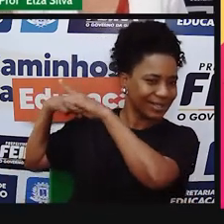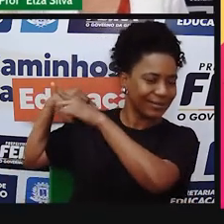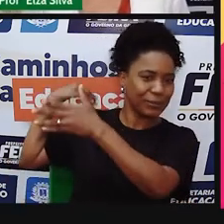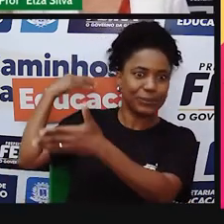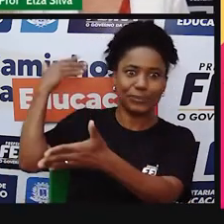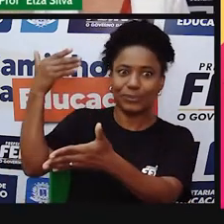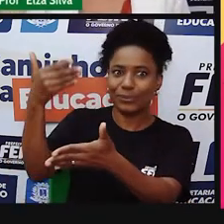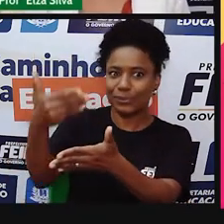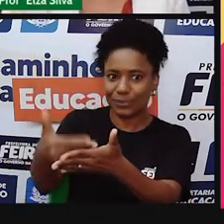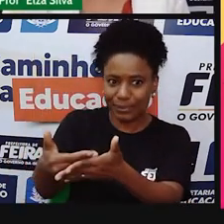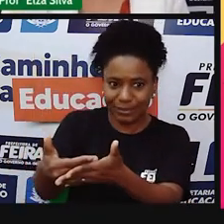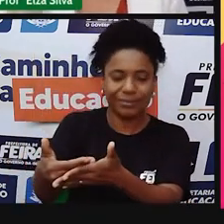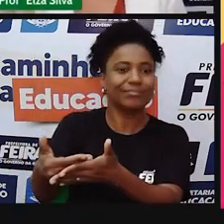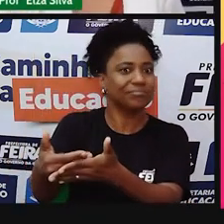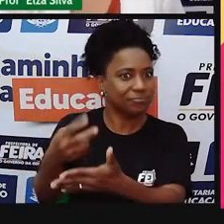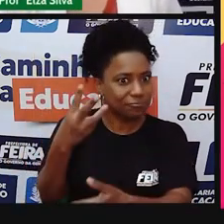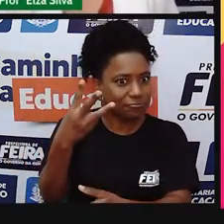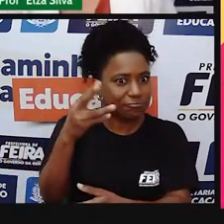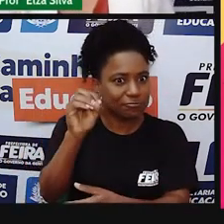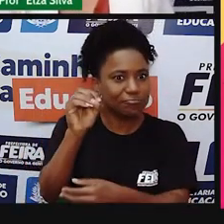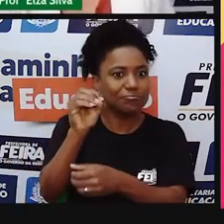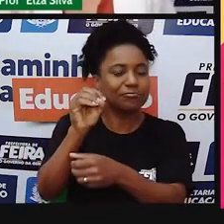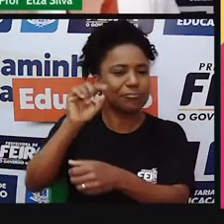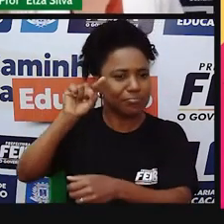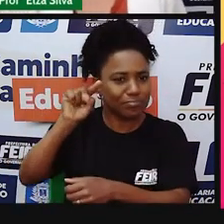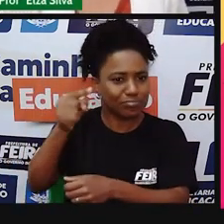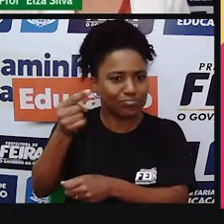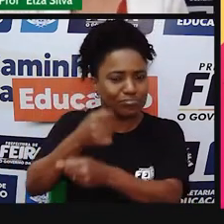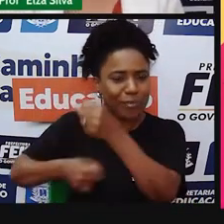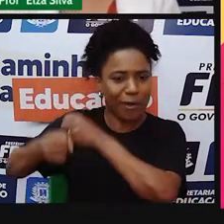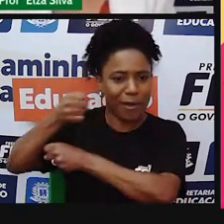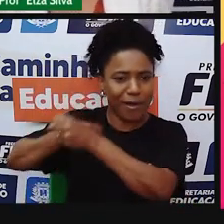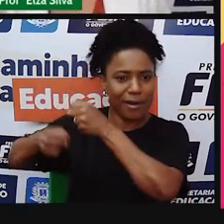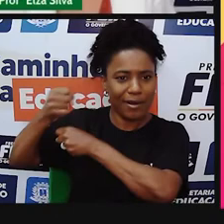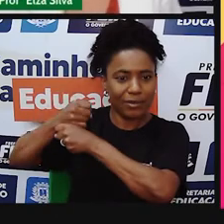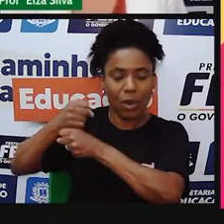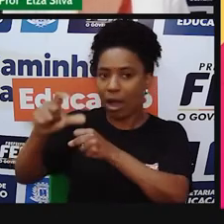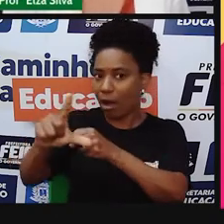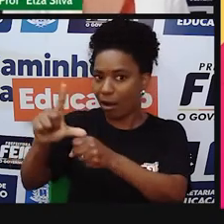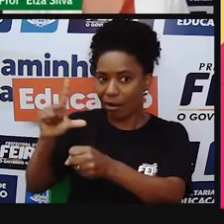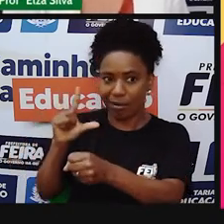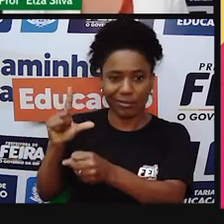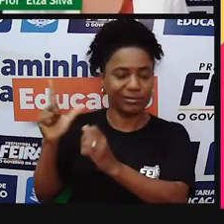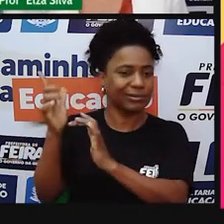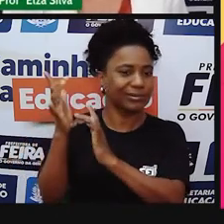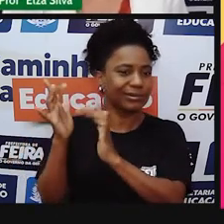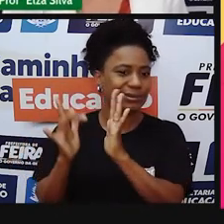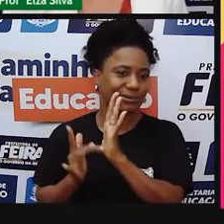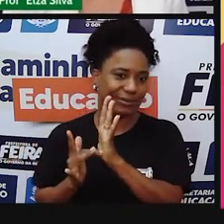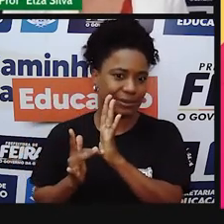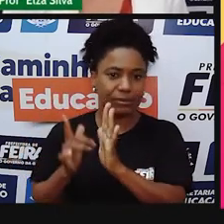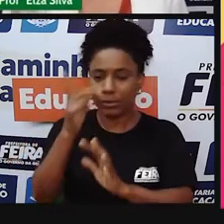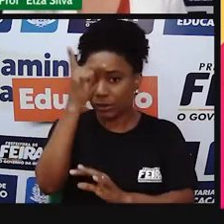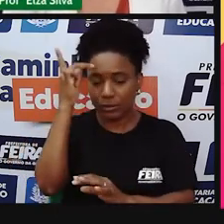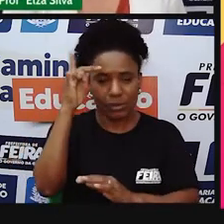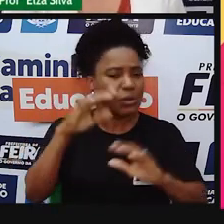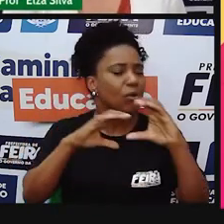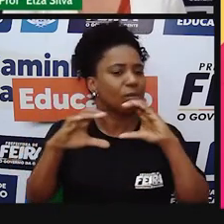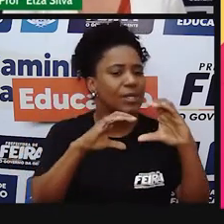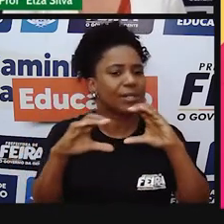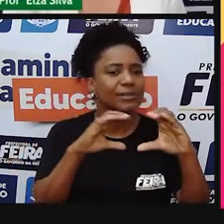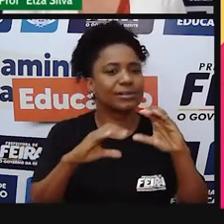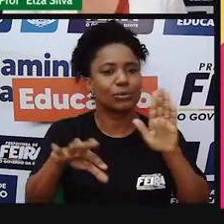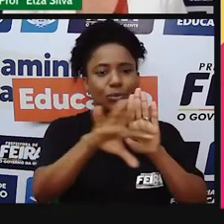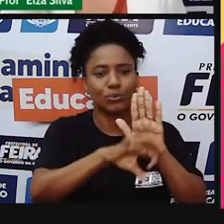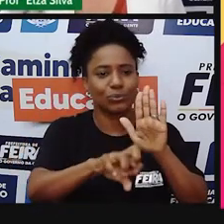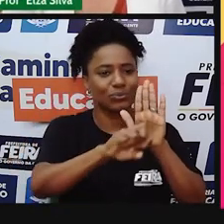Há 30 mil anos antes de Cristo, os homens se comunicavam utilizando símbolos, como, por